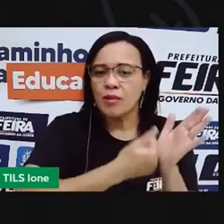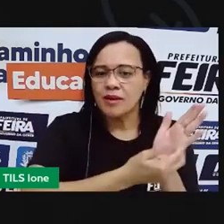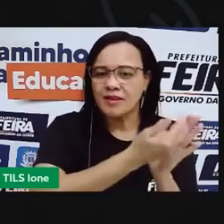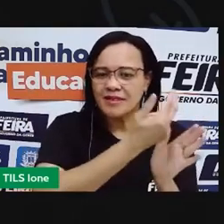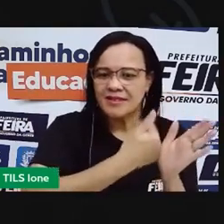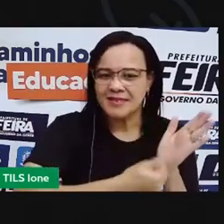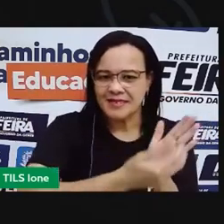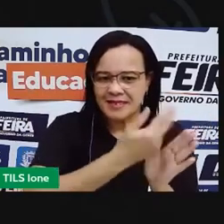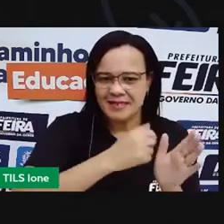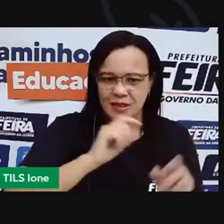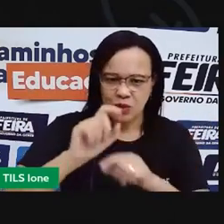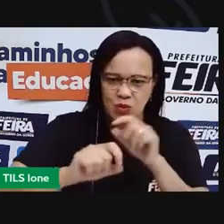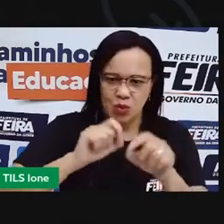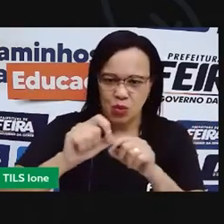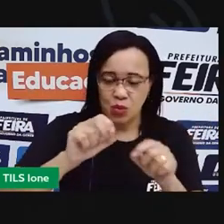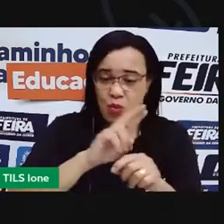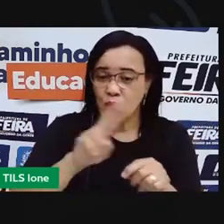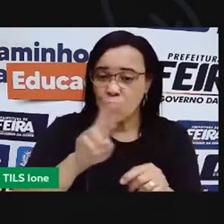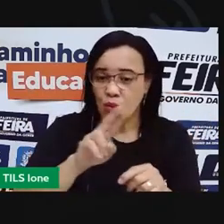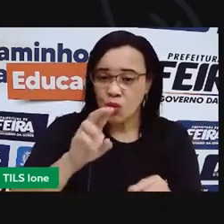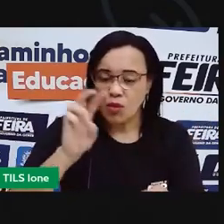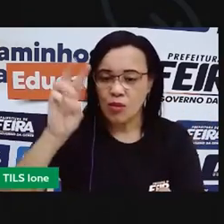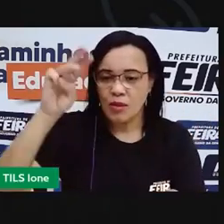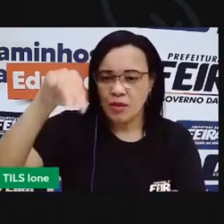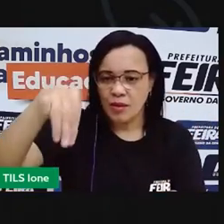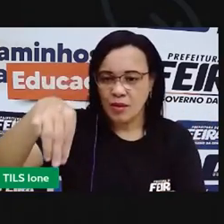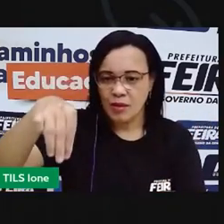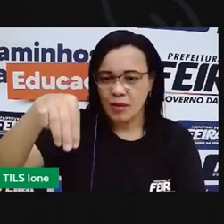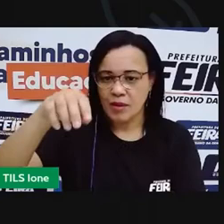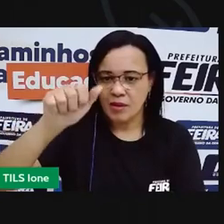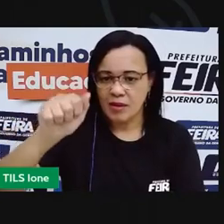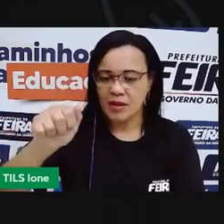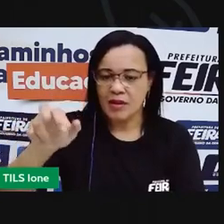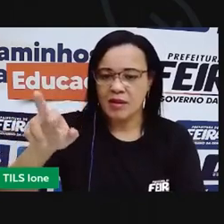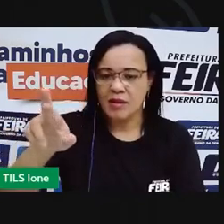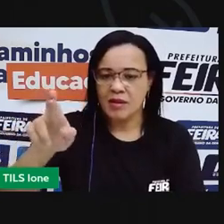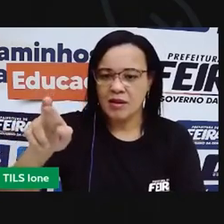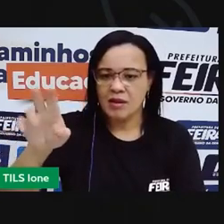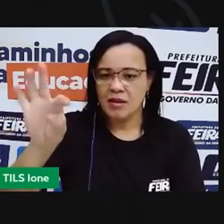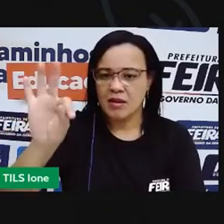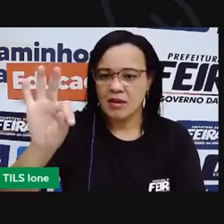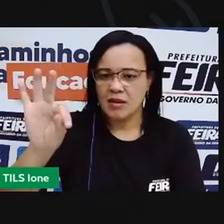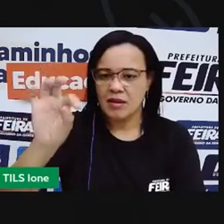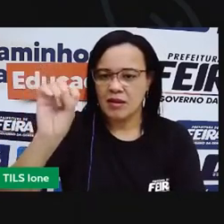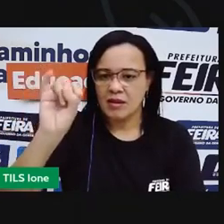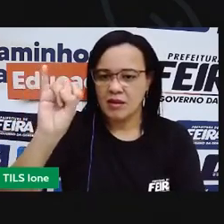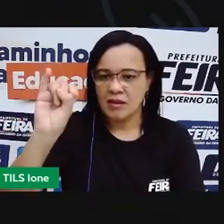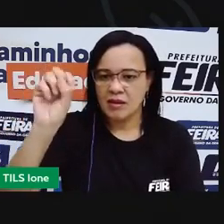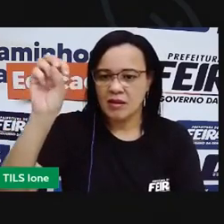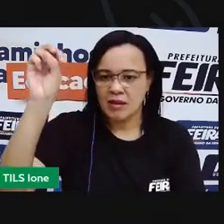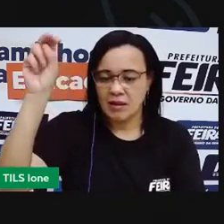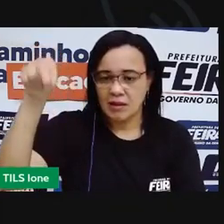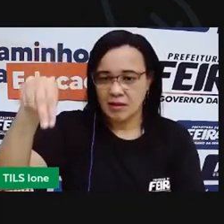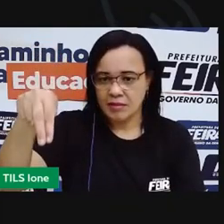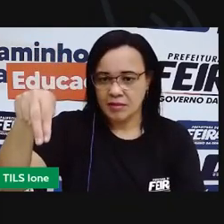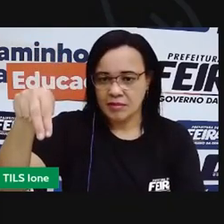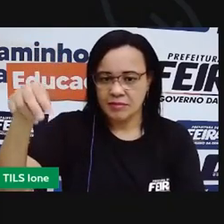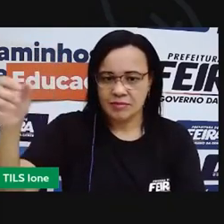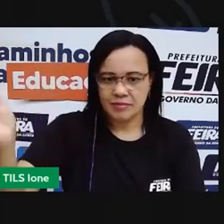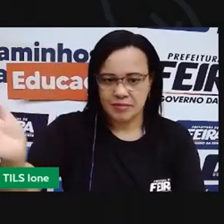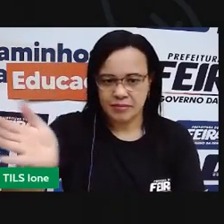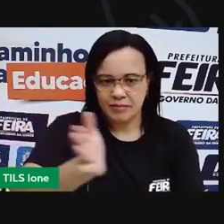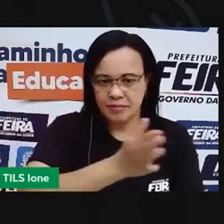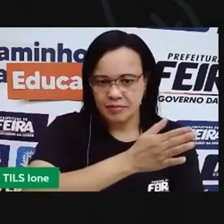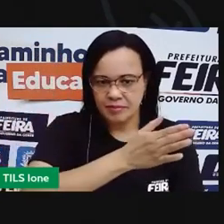que foi aqui o responsável que ele fez fazer o livro estatístico nesse